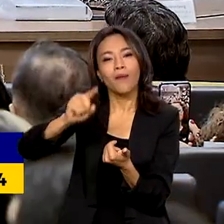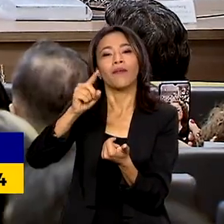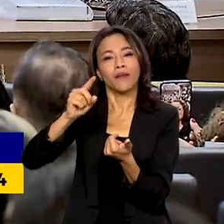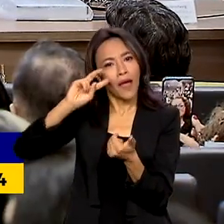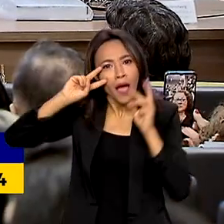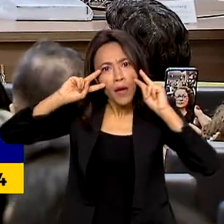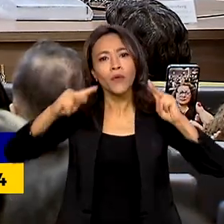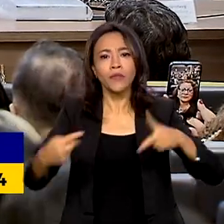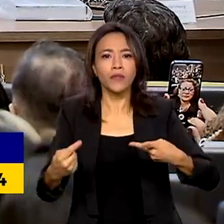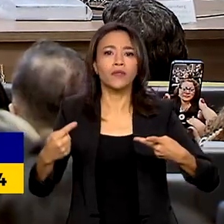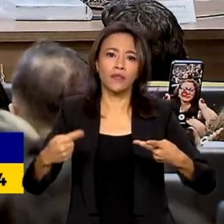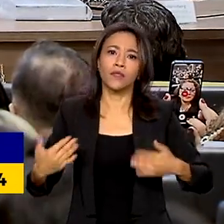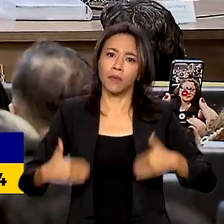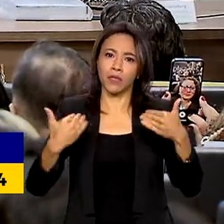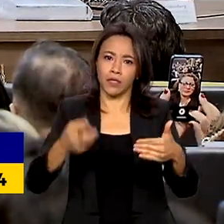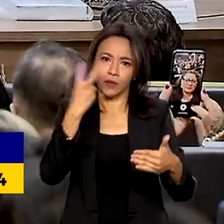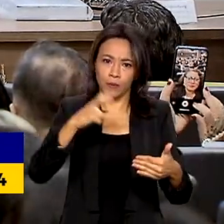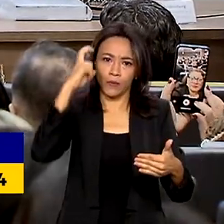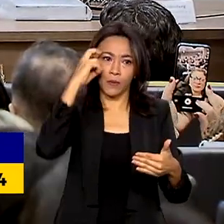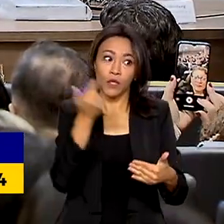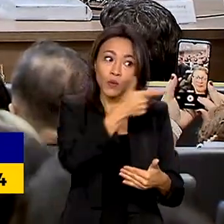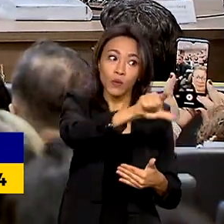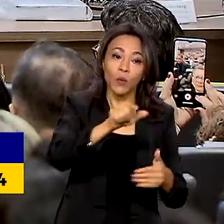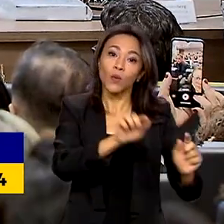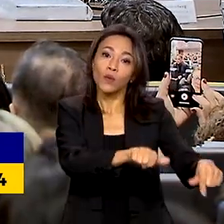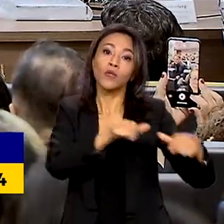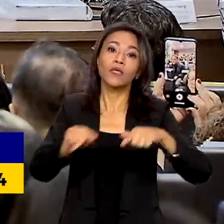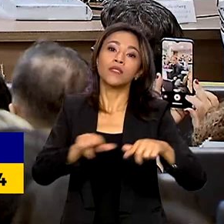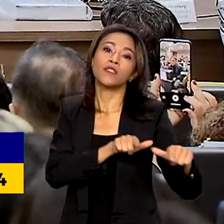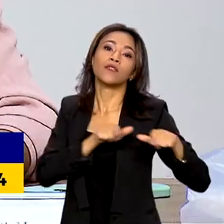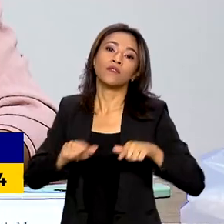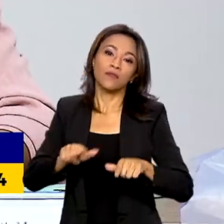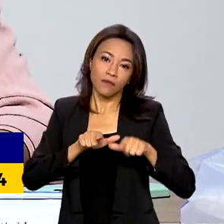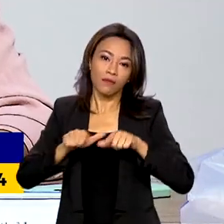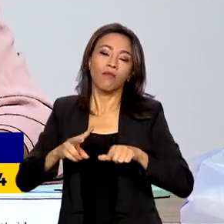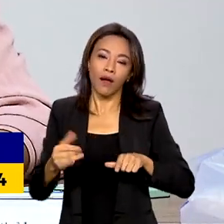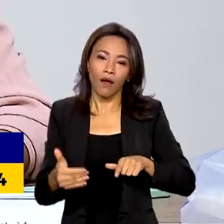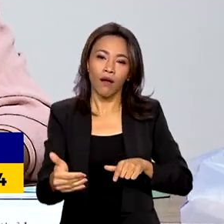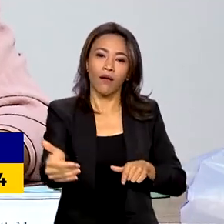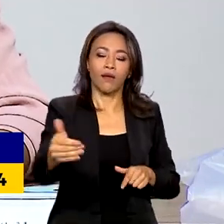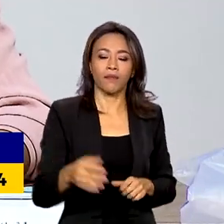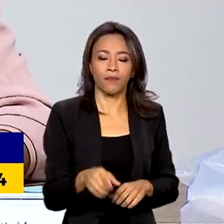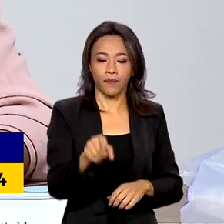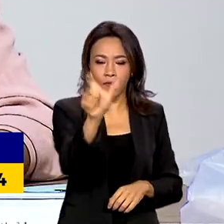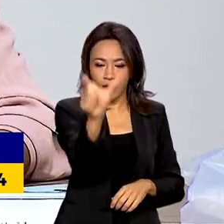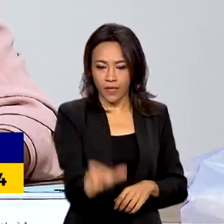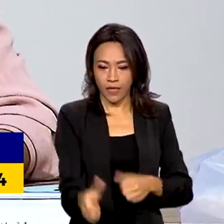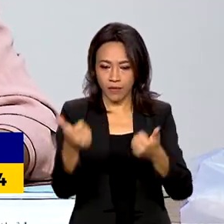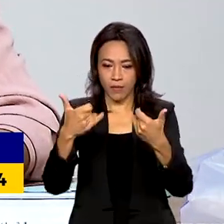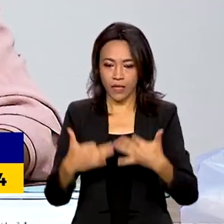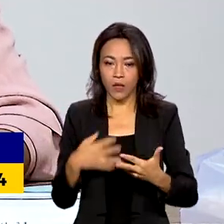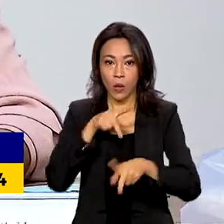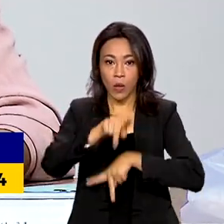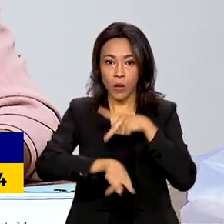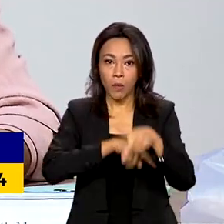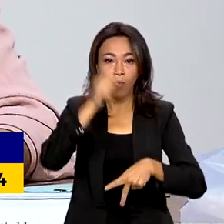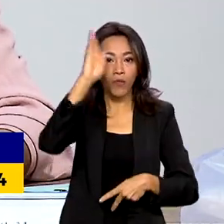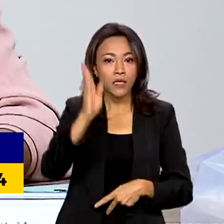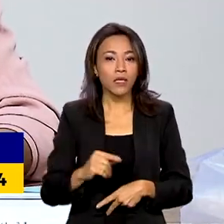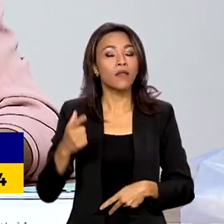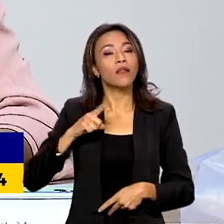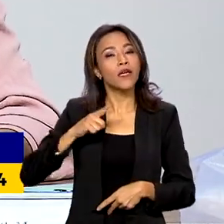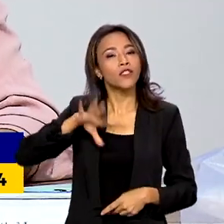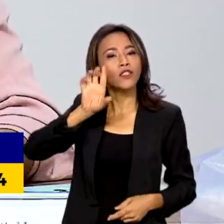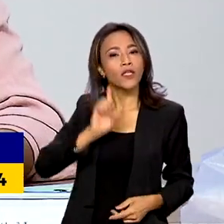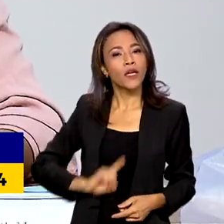muitos outros devem ser certificados no decorrer deste ano. O povo brasileiro tem direito à memória em suas diferentes linguagens